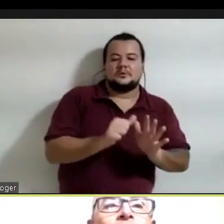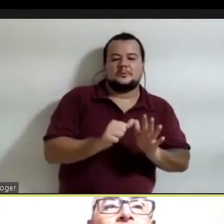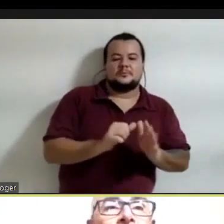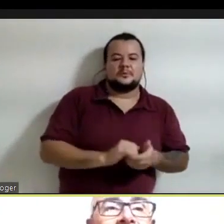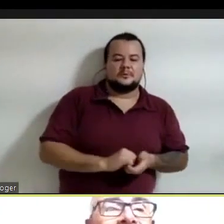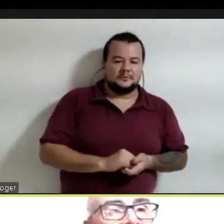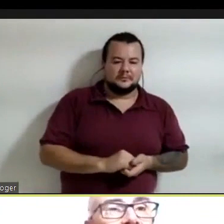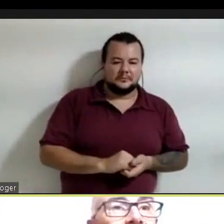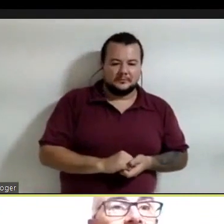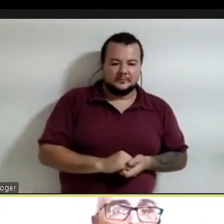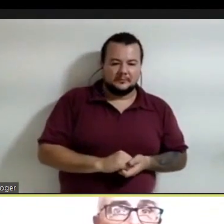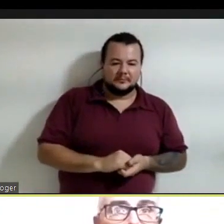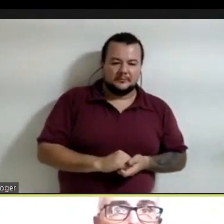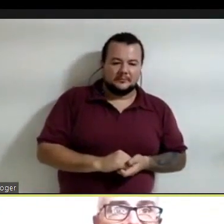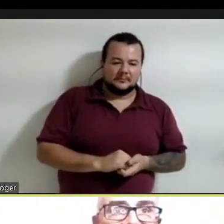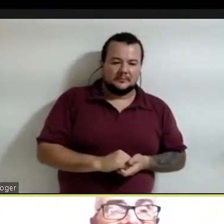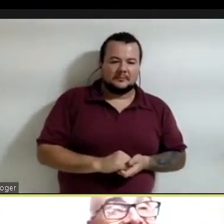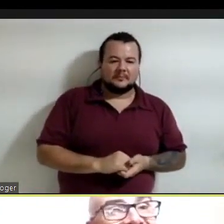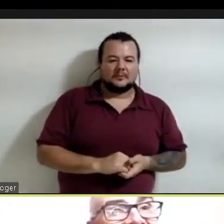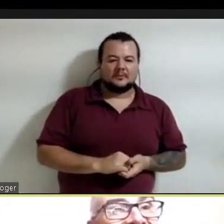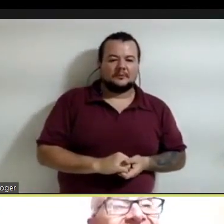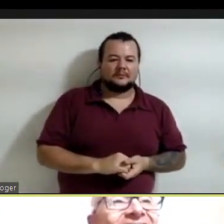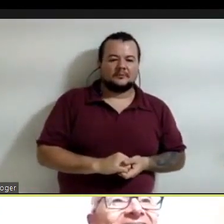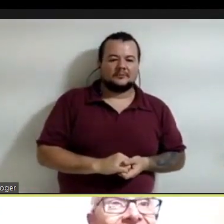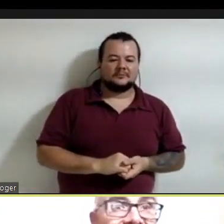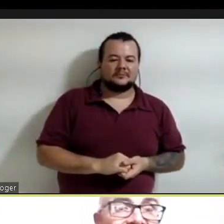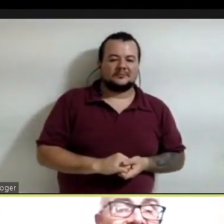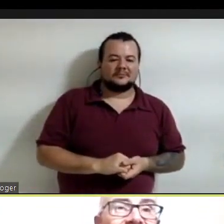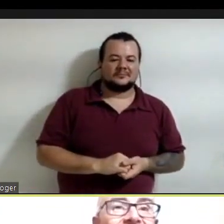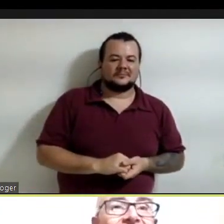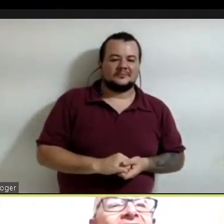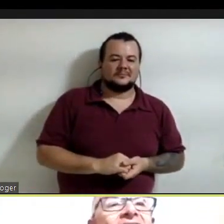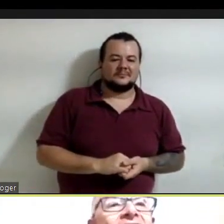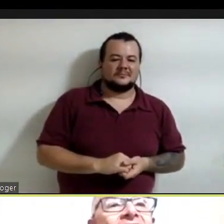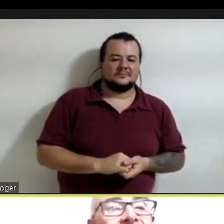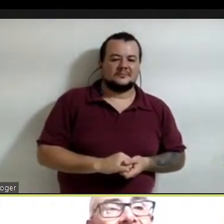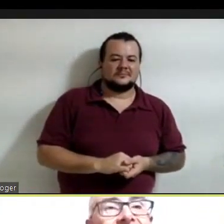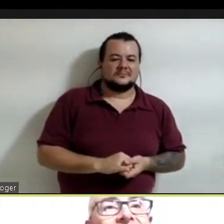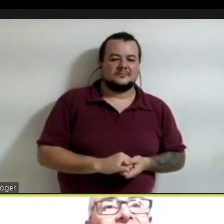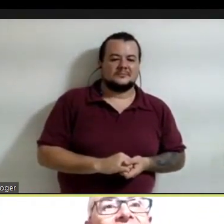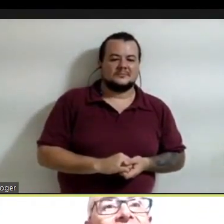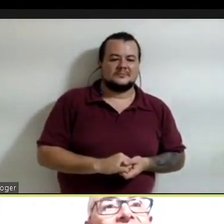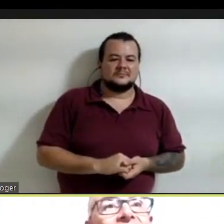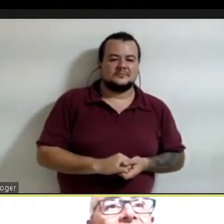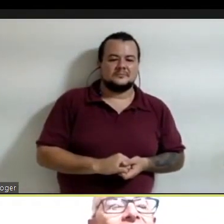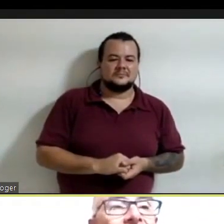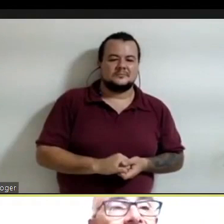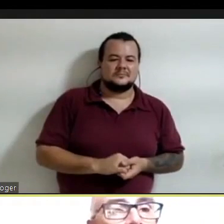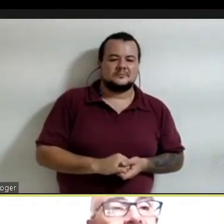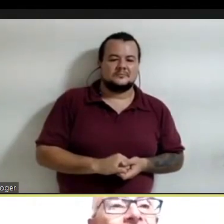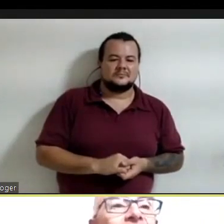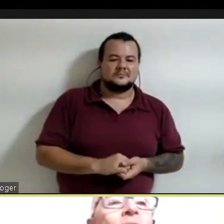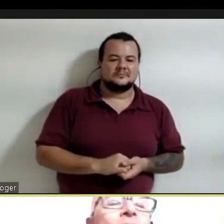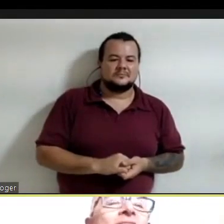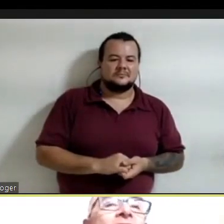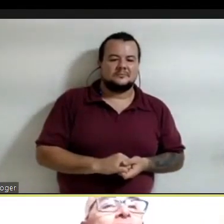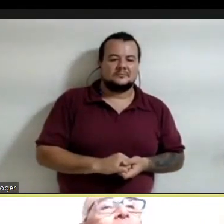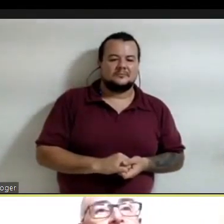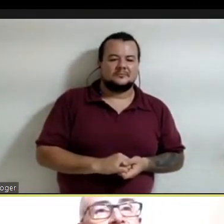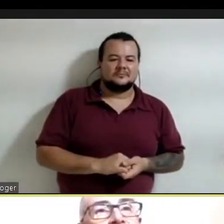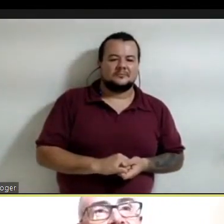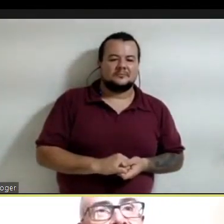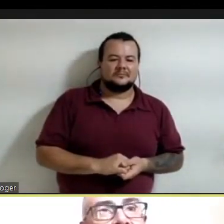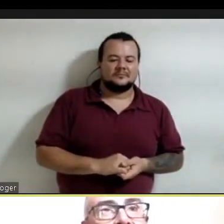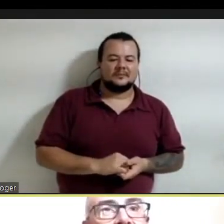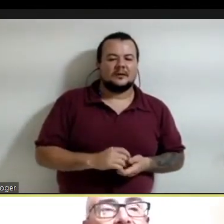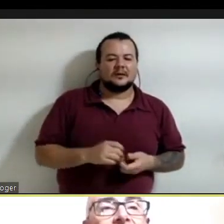Queremos pessoas atrevidas que se atrevan a pensar complexidades